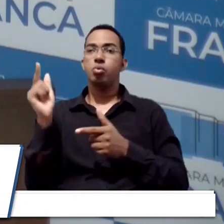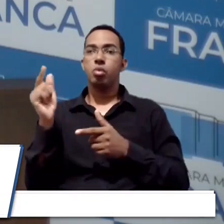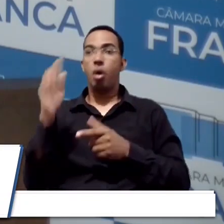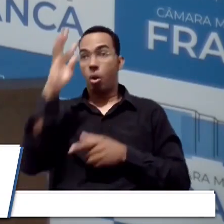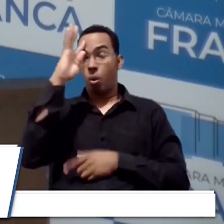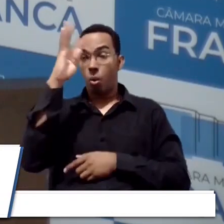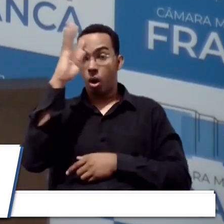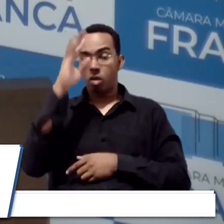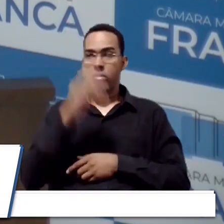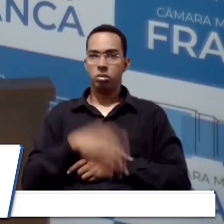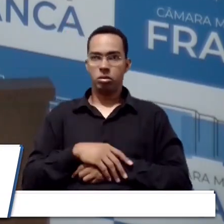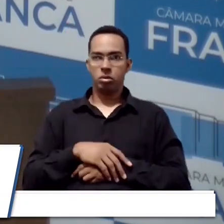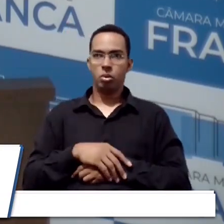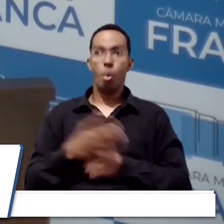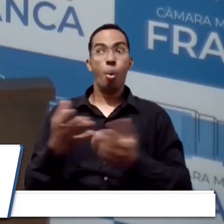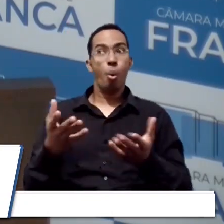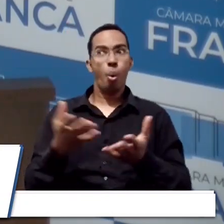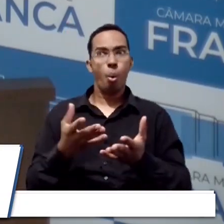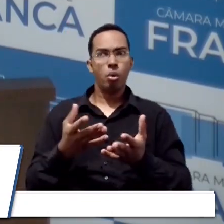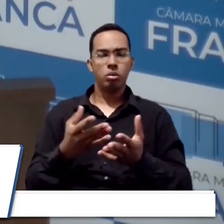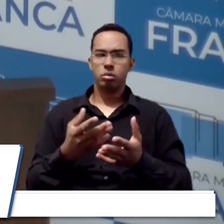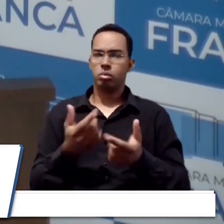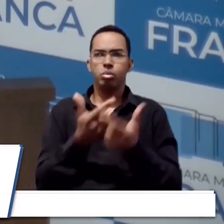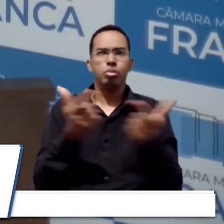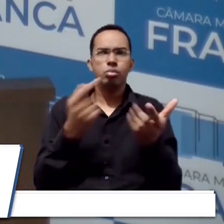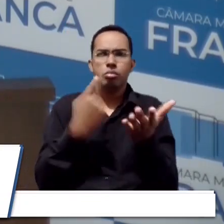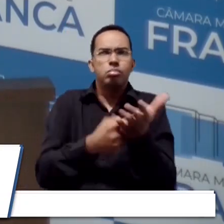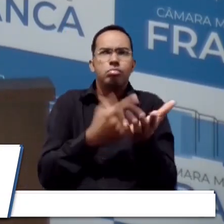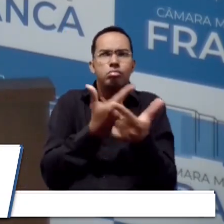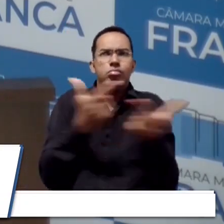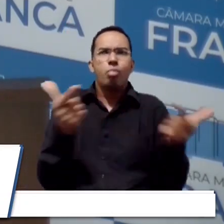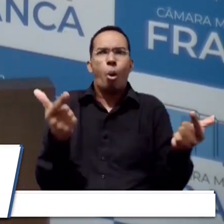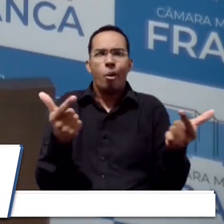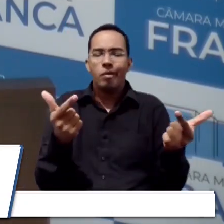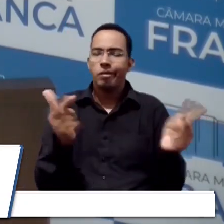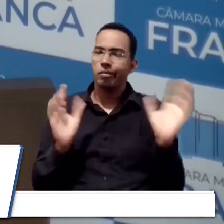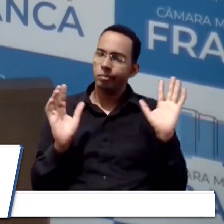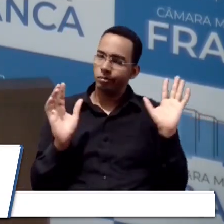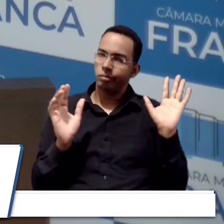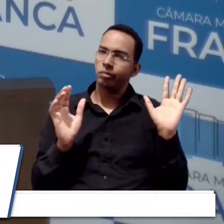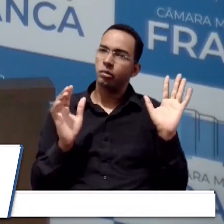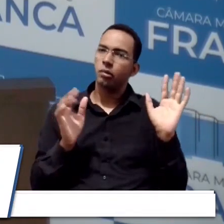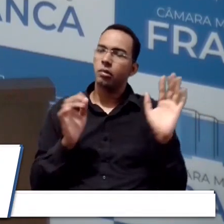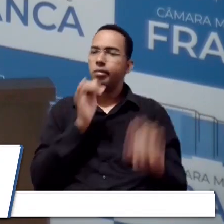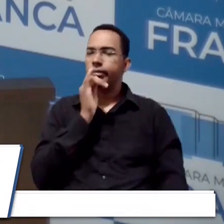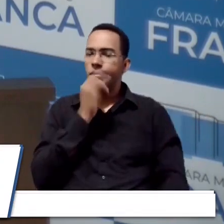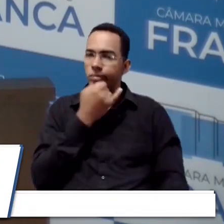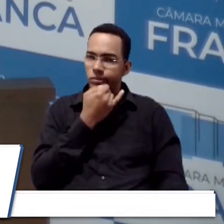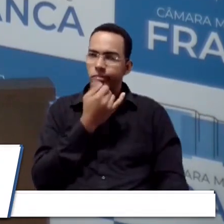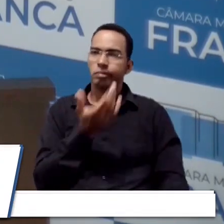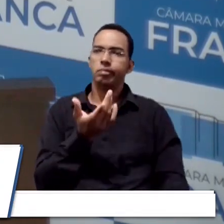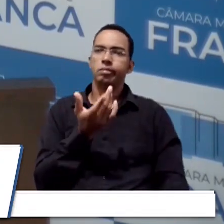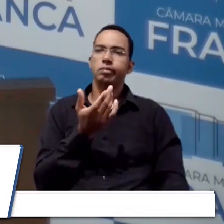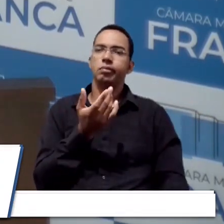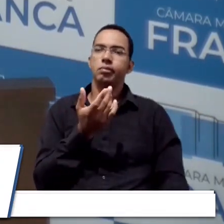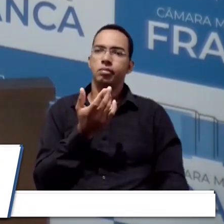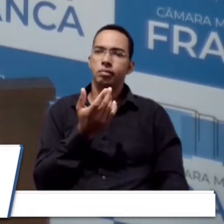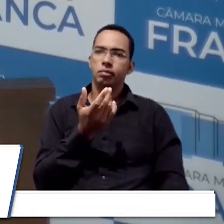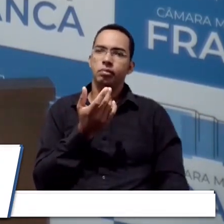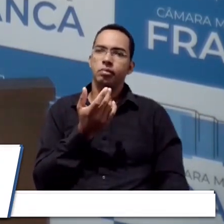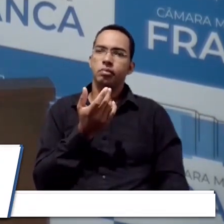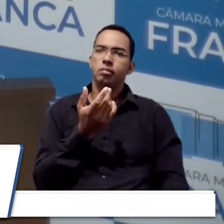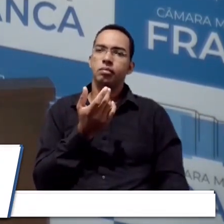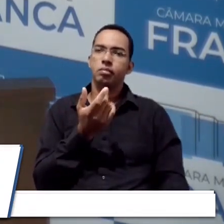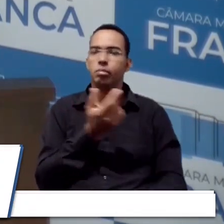-feira, que seria hoje. Isso não existe. Então, olha, eu só lamento, só lamento de